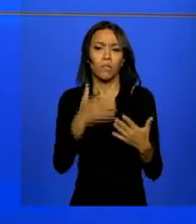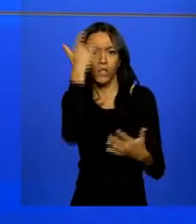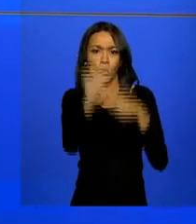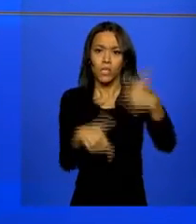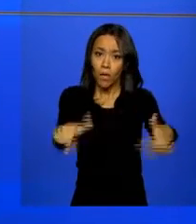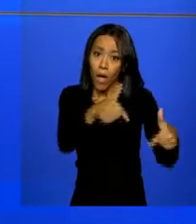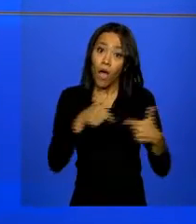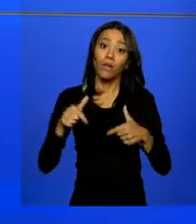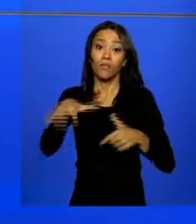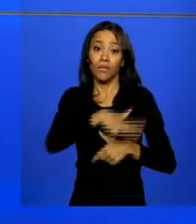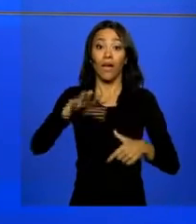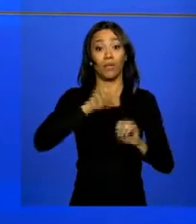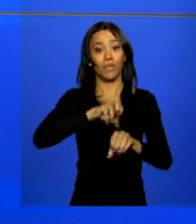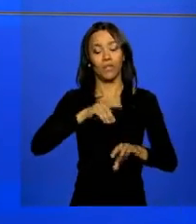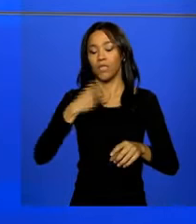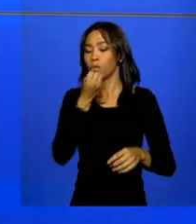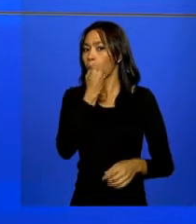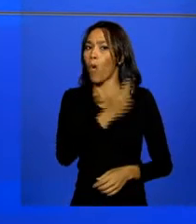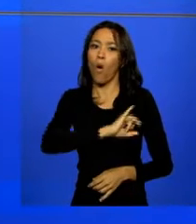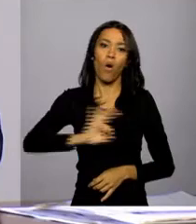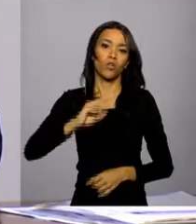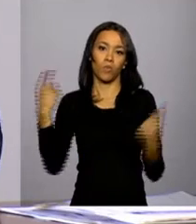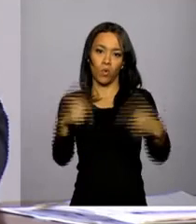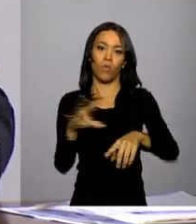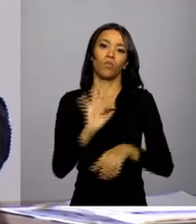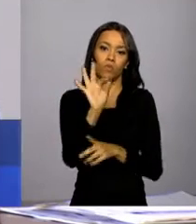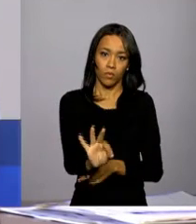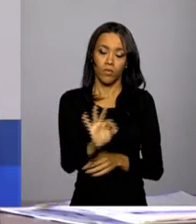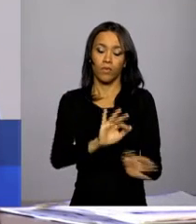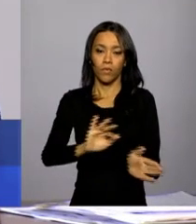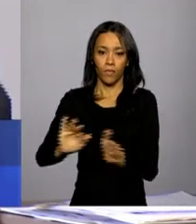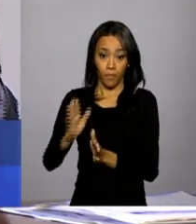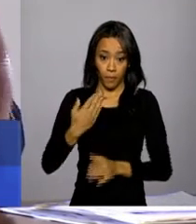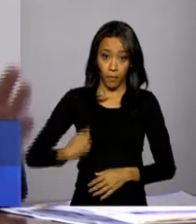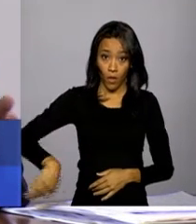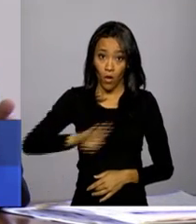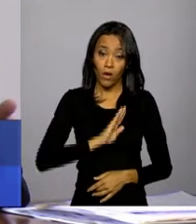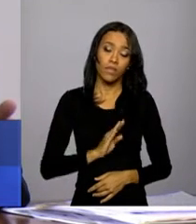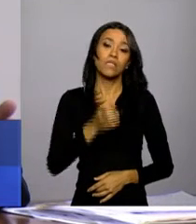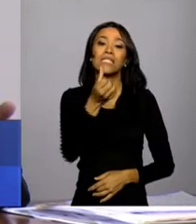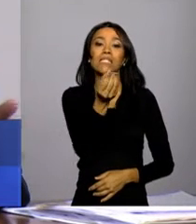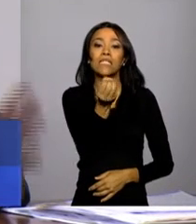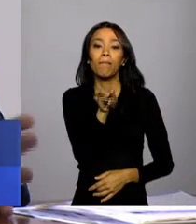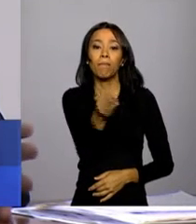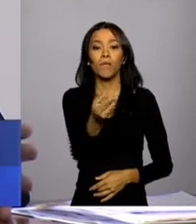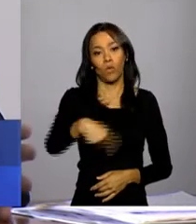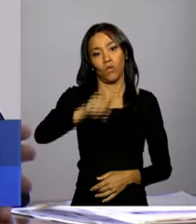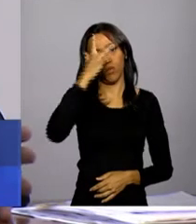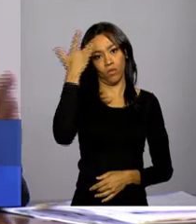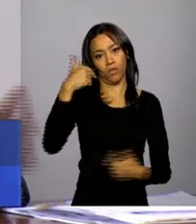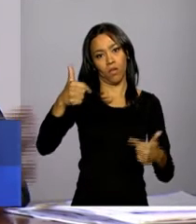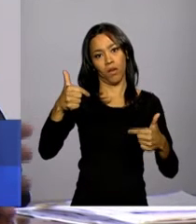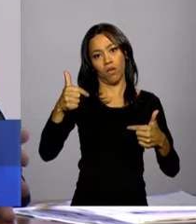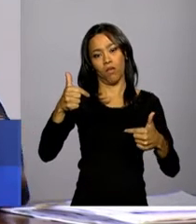é uma importante arma para o combater o mosquito. Nós somos 60 milhões de pessoas na educação.